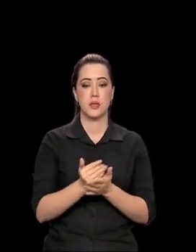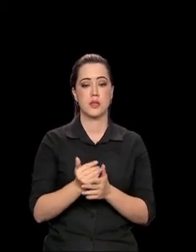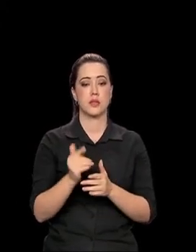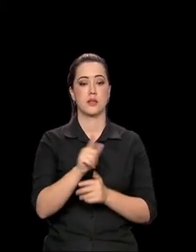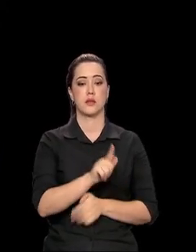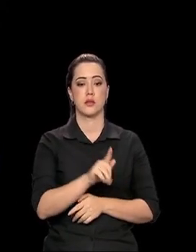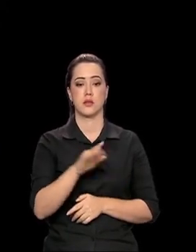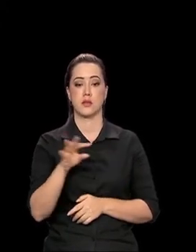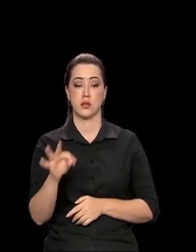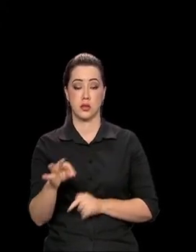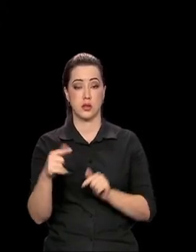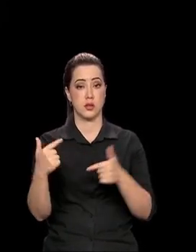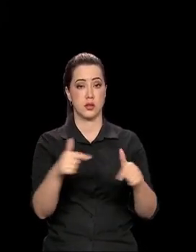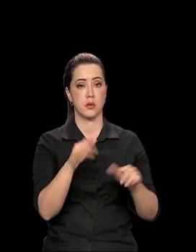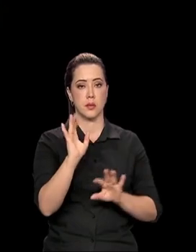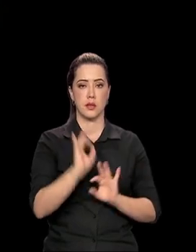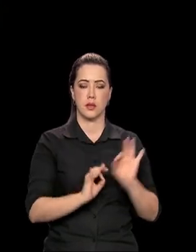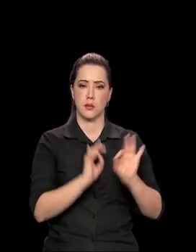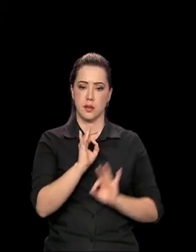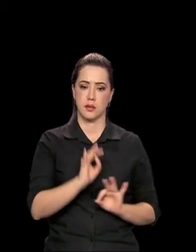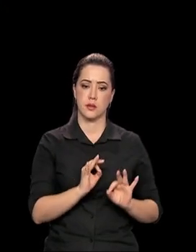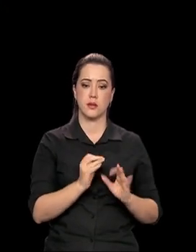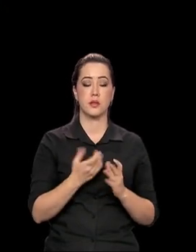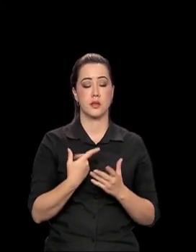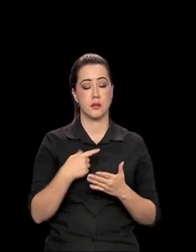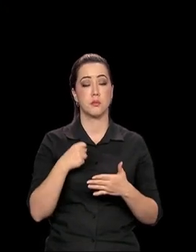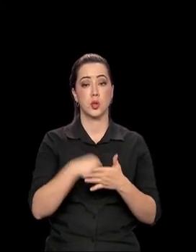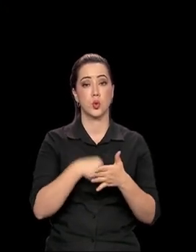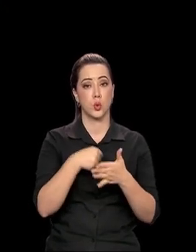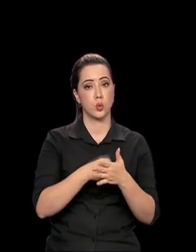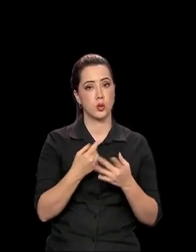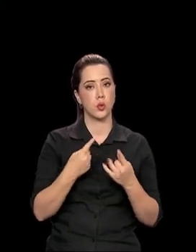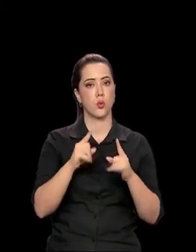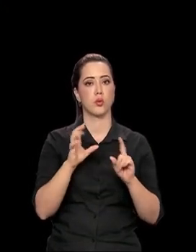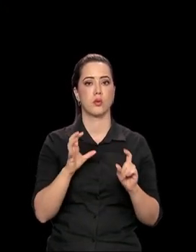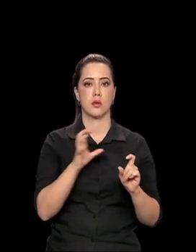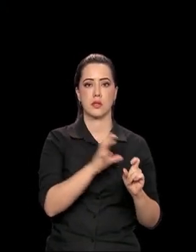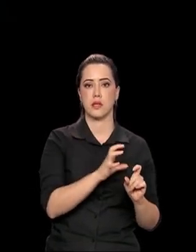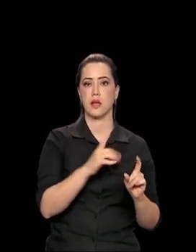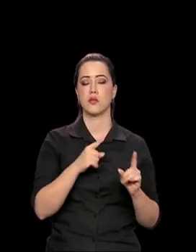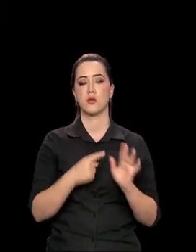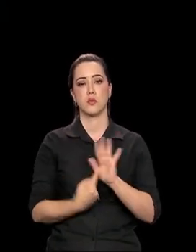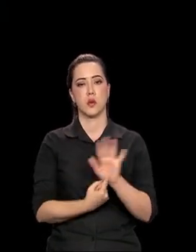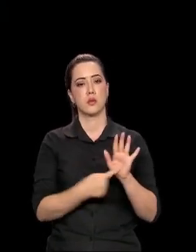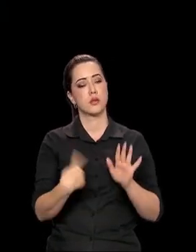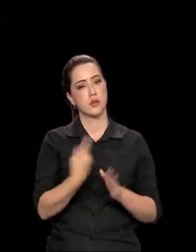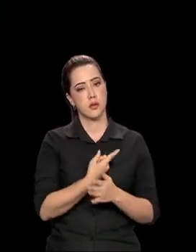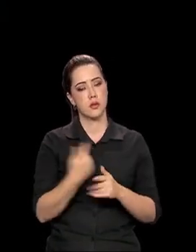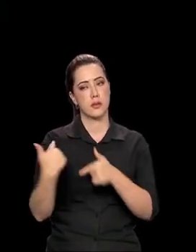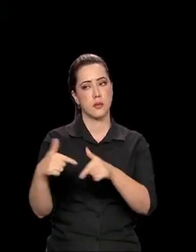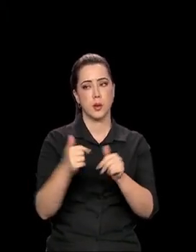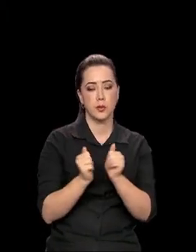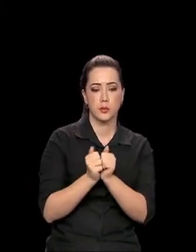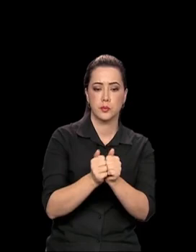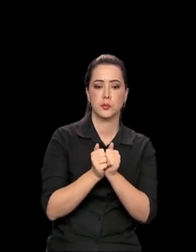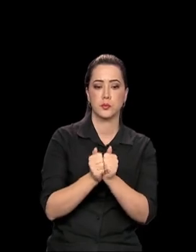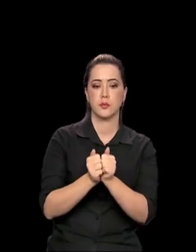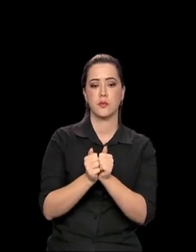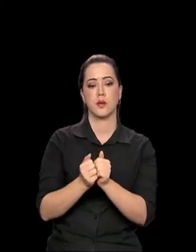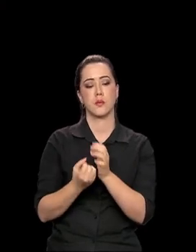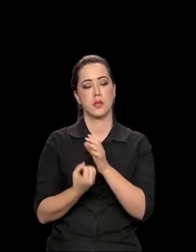interministerial para a elaboração desse plano de enfrentamento demonstra que estamos trabalhando juntos para